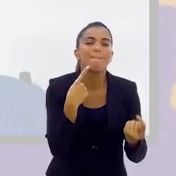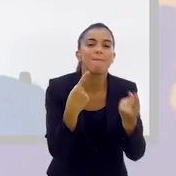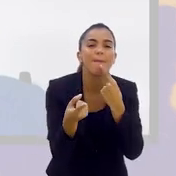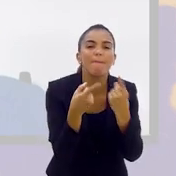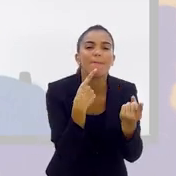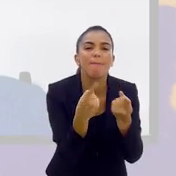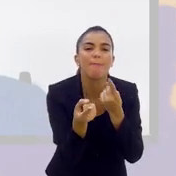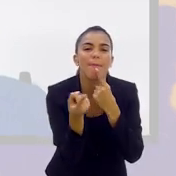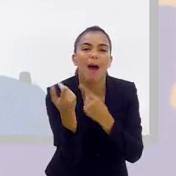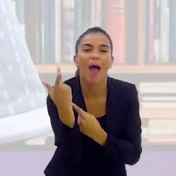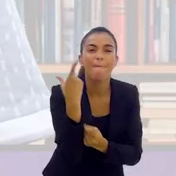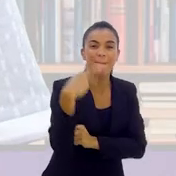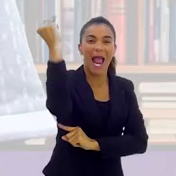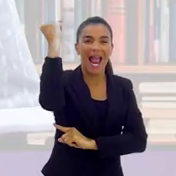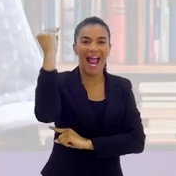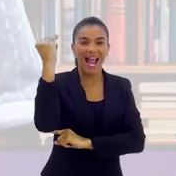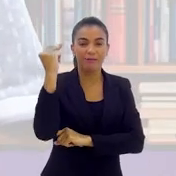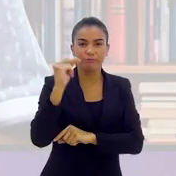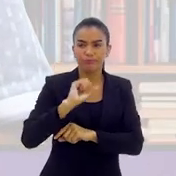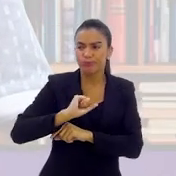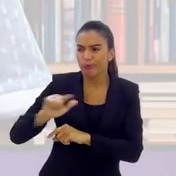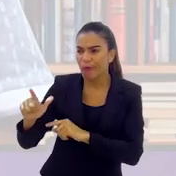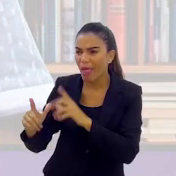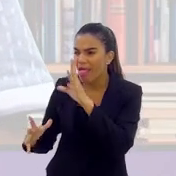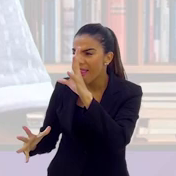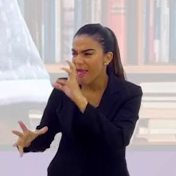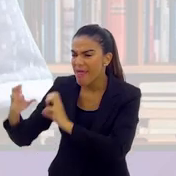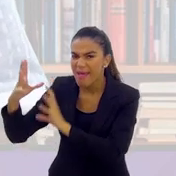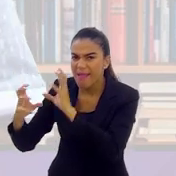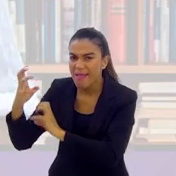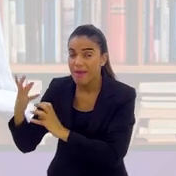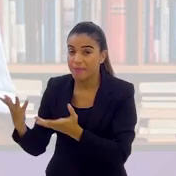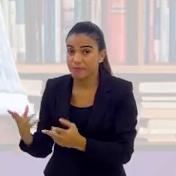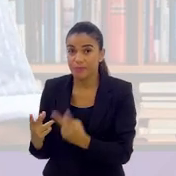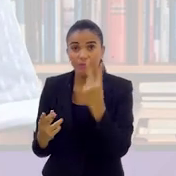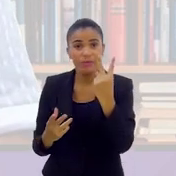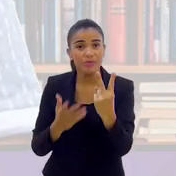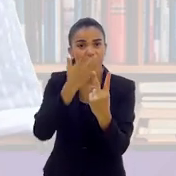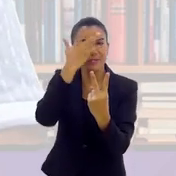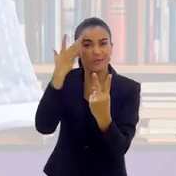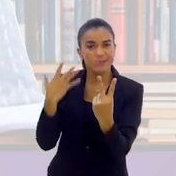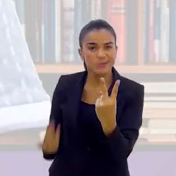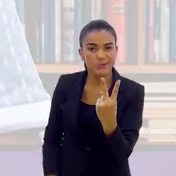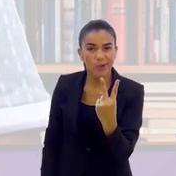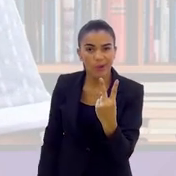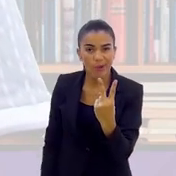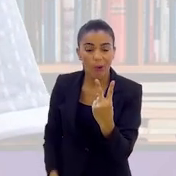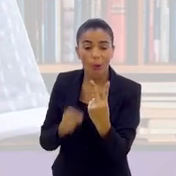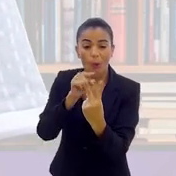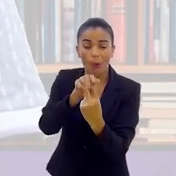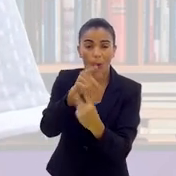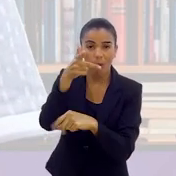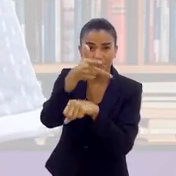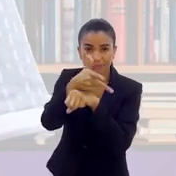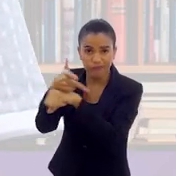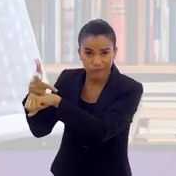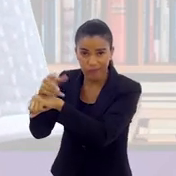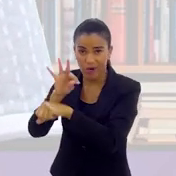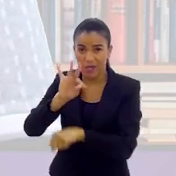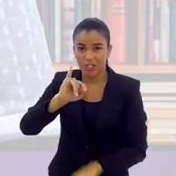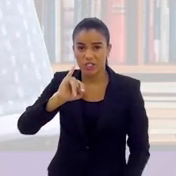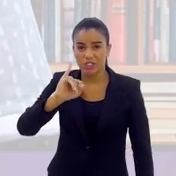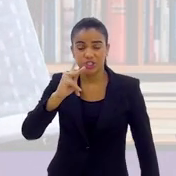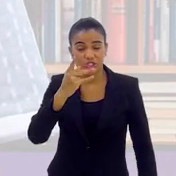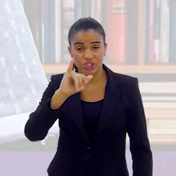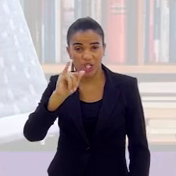papo, na conversa, do que você ir para a briga. Então você veja, duas pessoas, esse cinegrafista Thiago